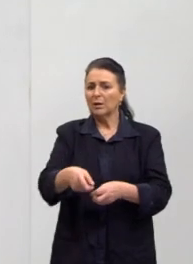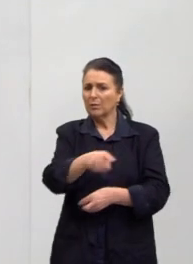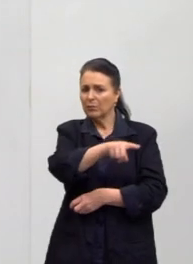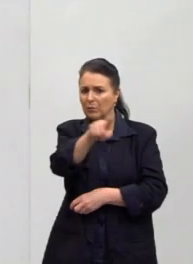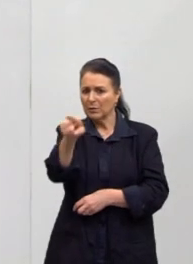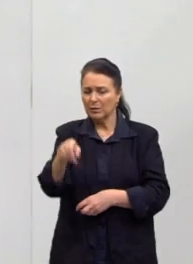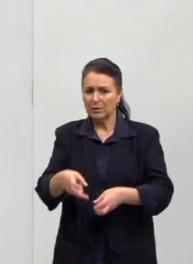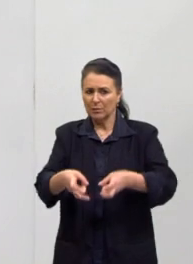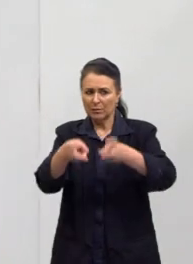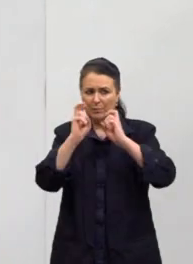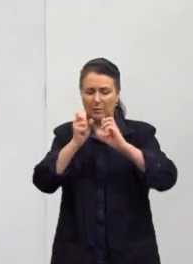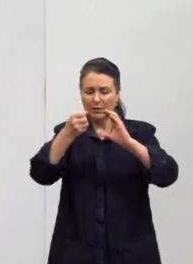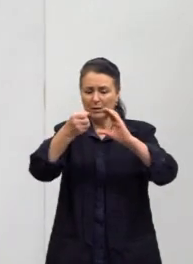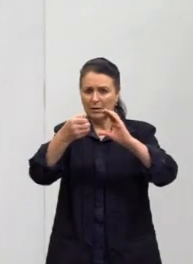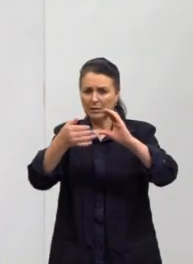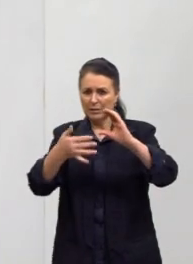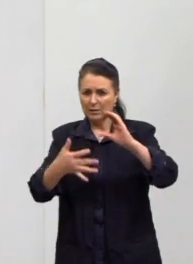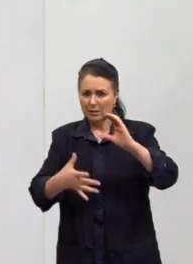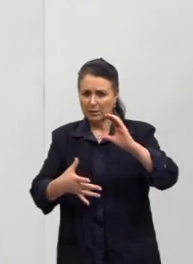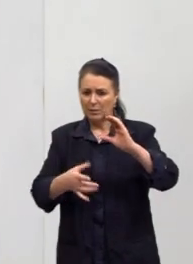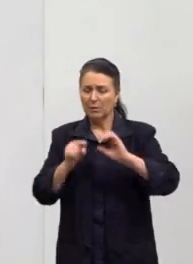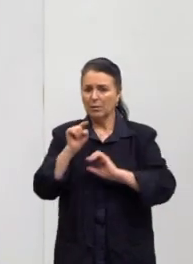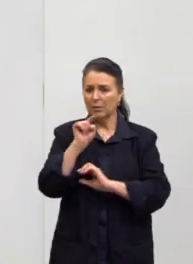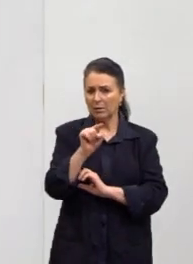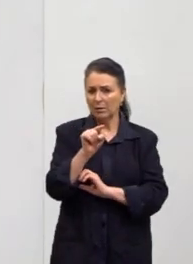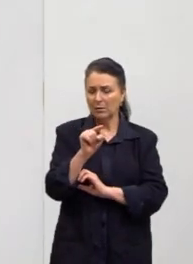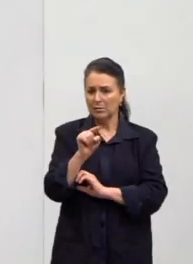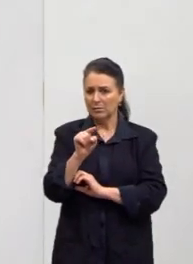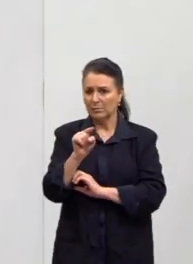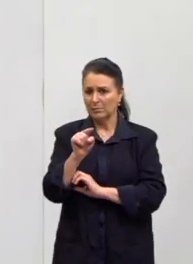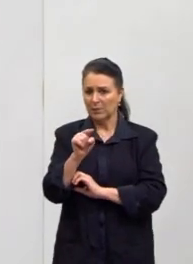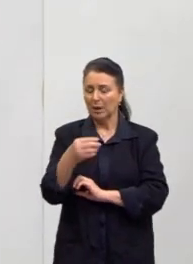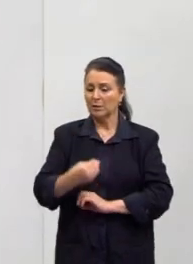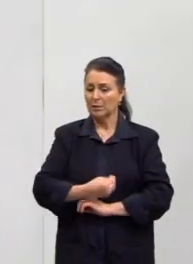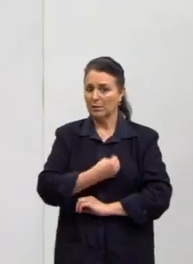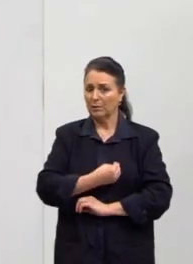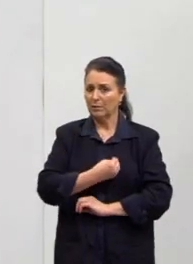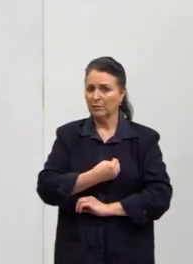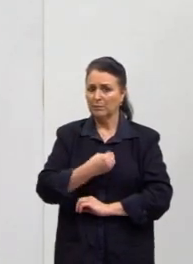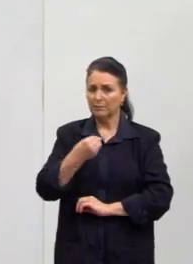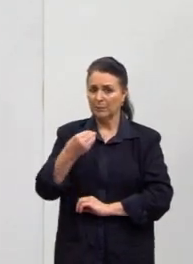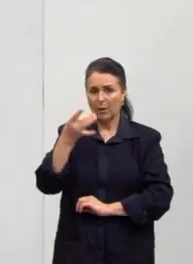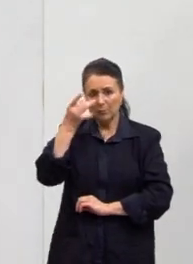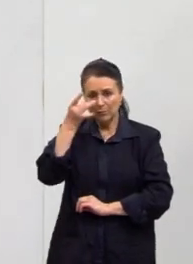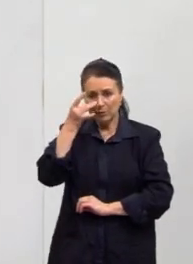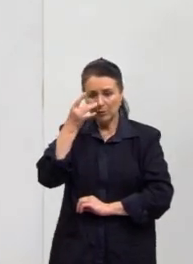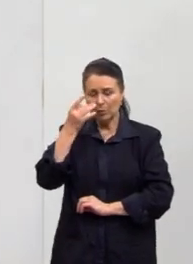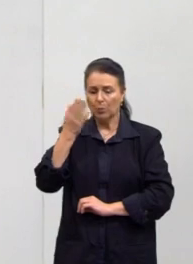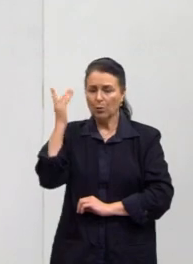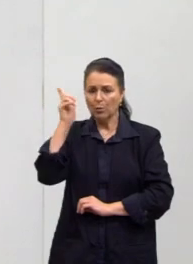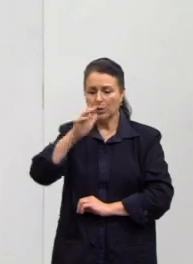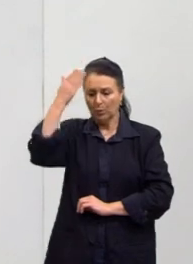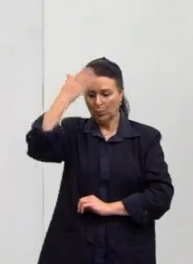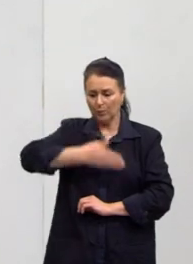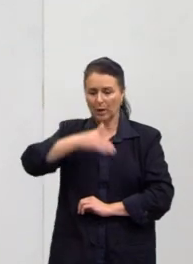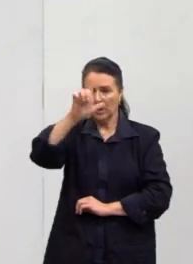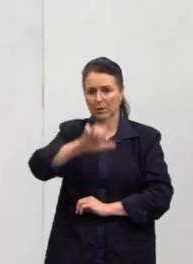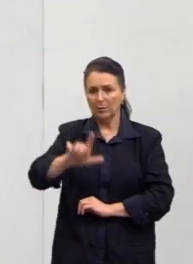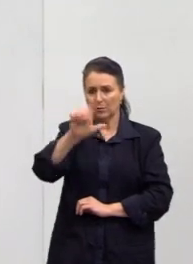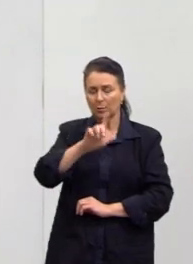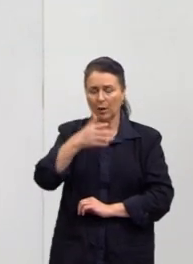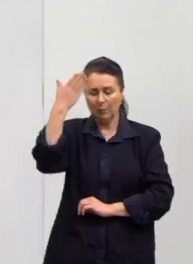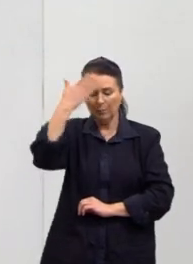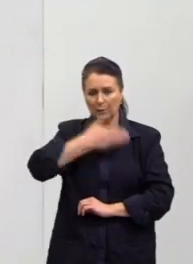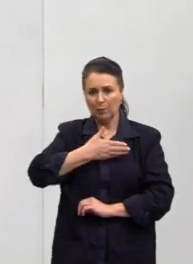que essas características, elas estão ali, elas estão ali presentes. Então, a gente consegue comprovar, né, porque a literatura tem que provar através da